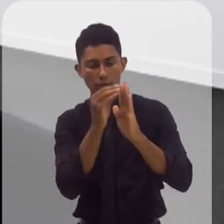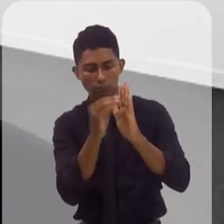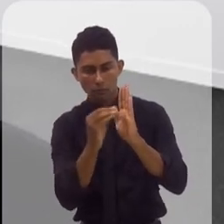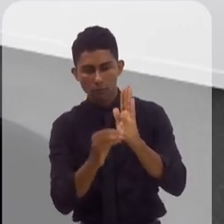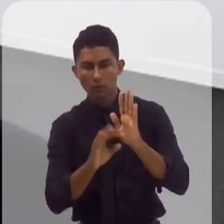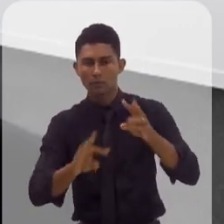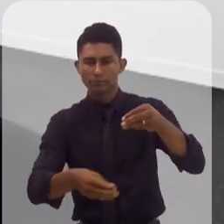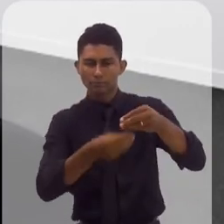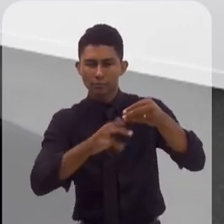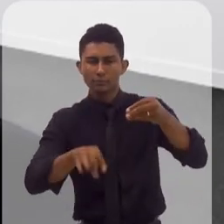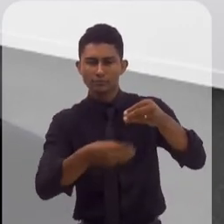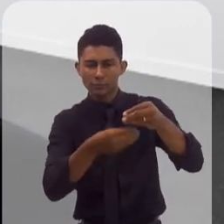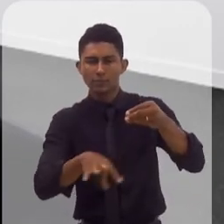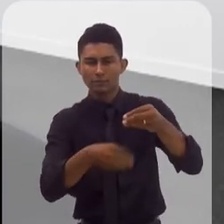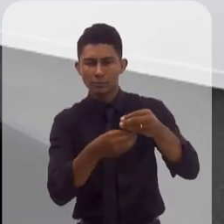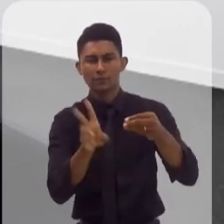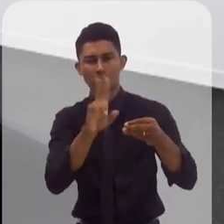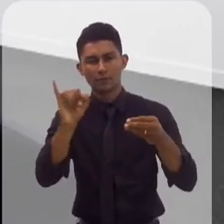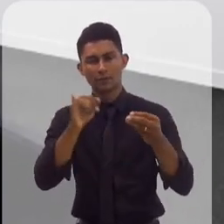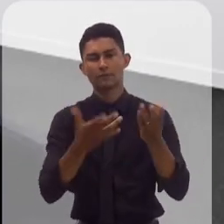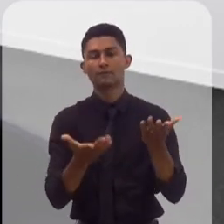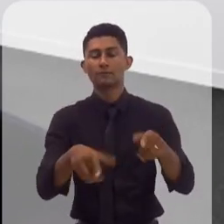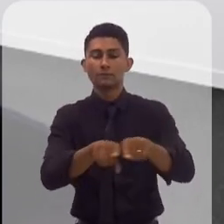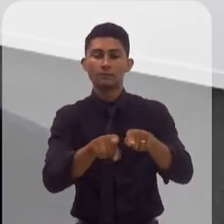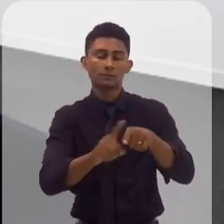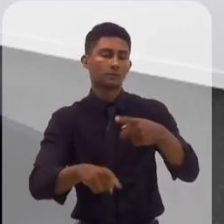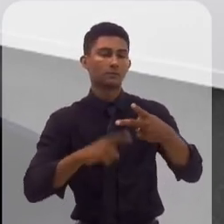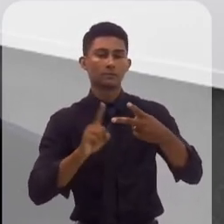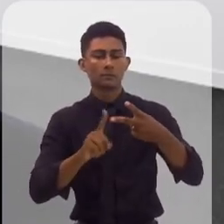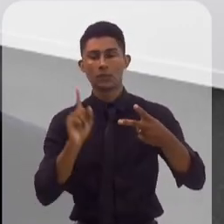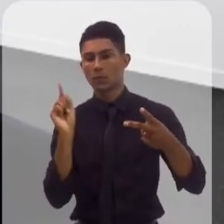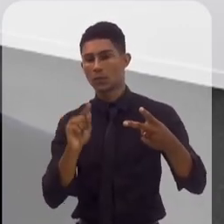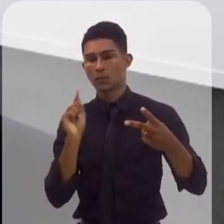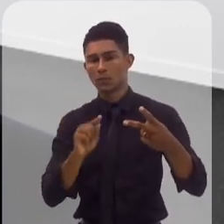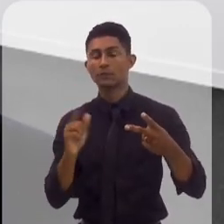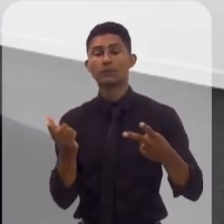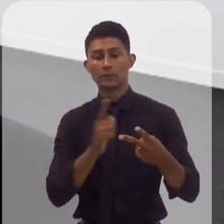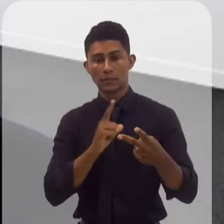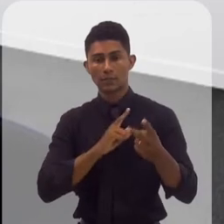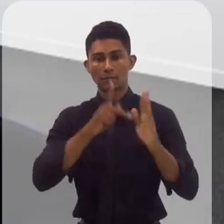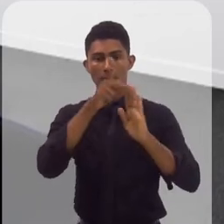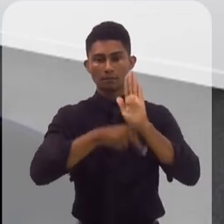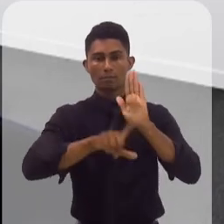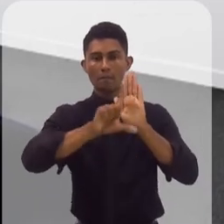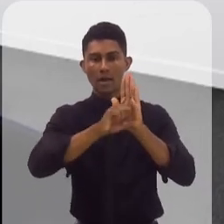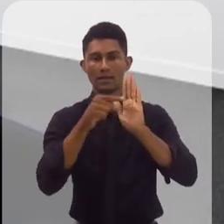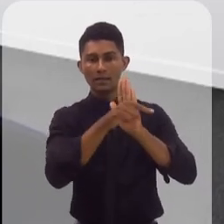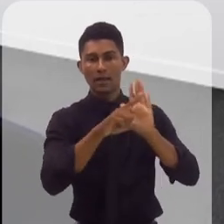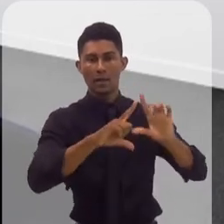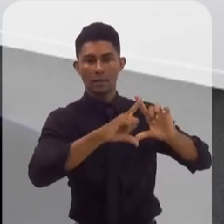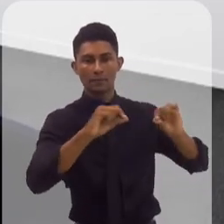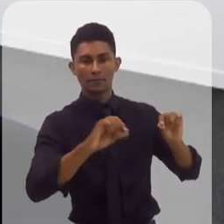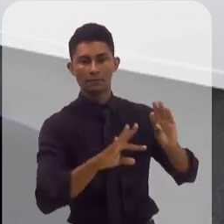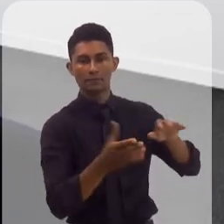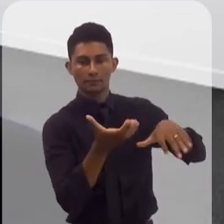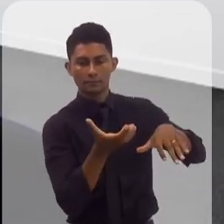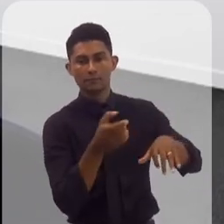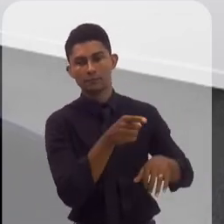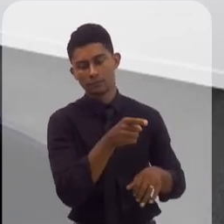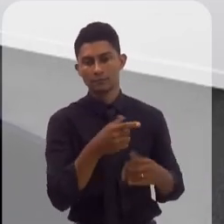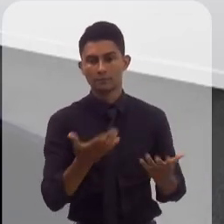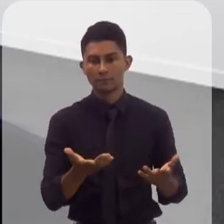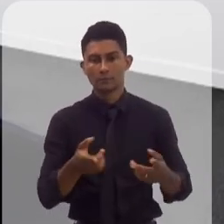detalhando os requisitos para os estudos e projetos, e ao mesmo tempo a gente tem o projeto de lei e tramitação no Congresso.